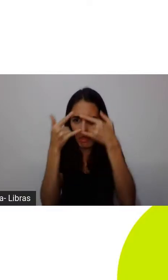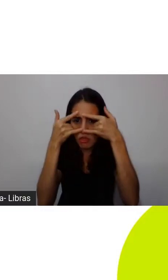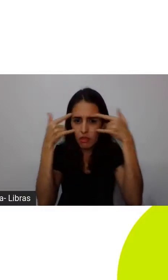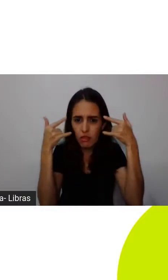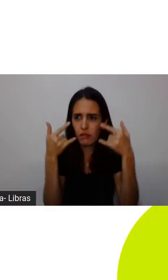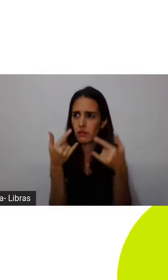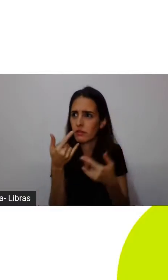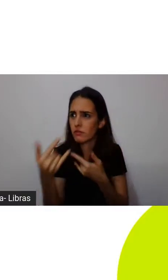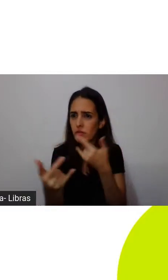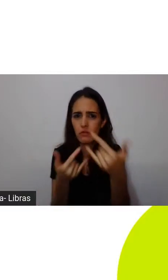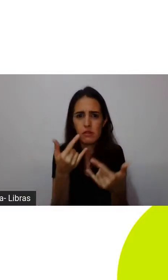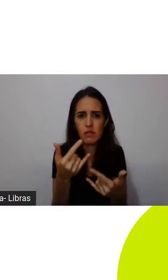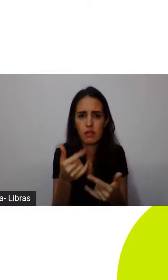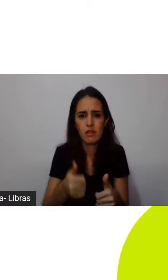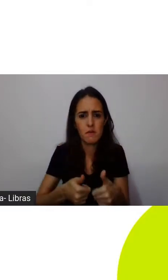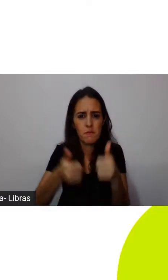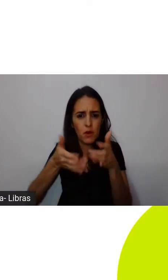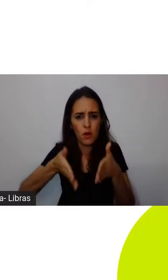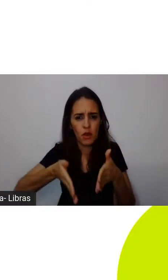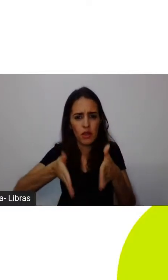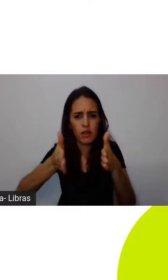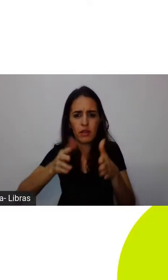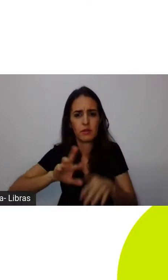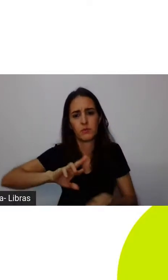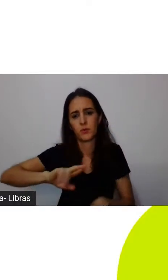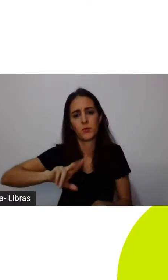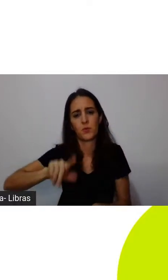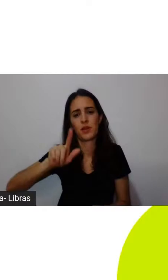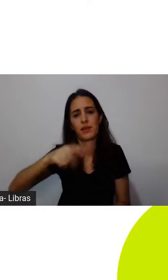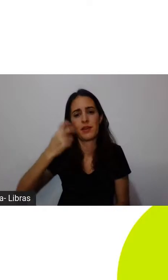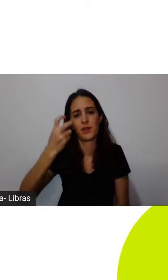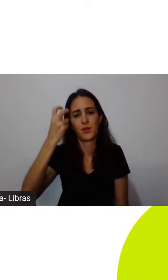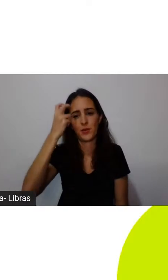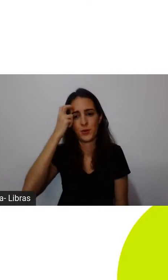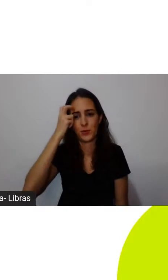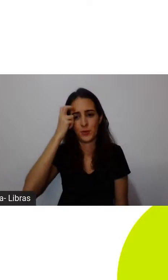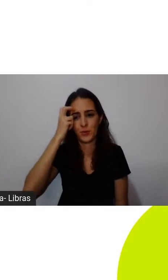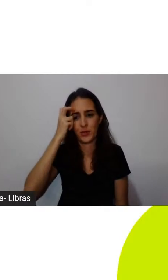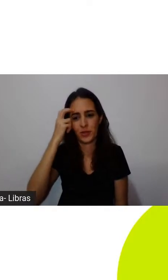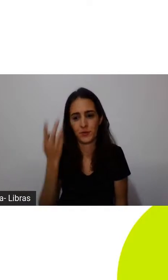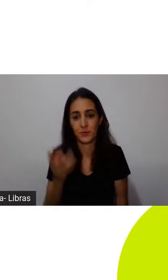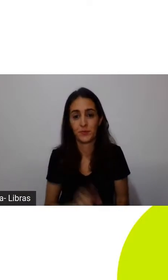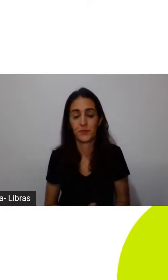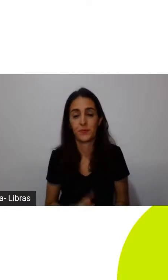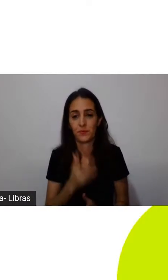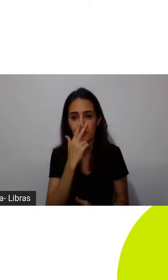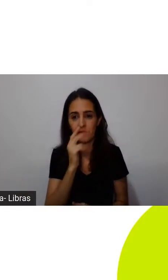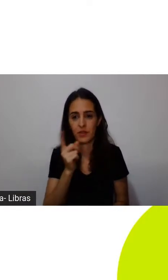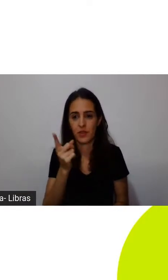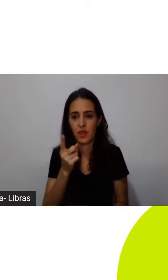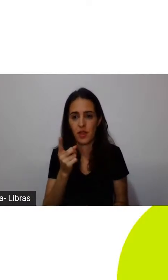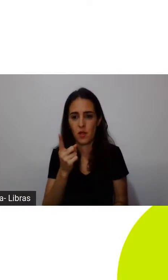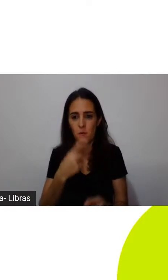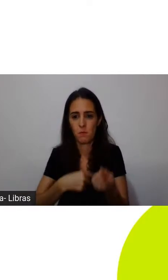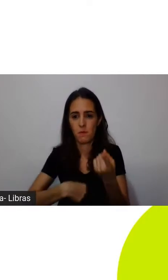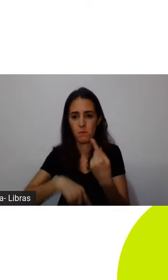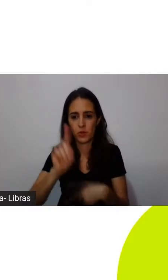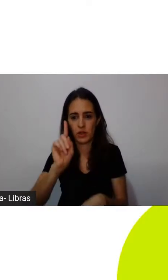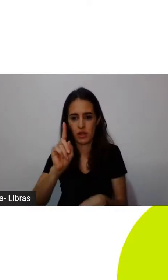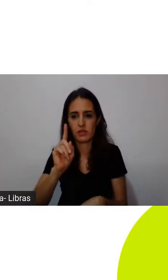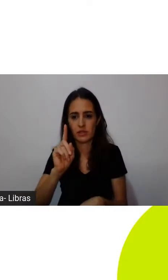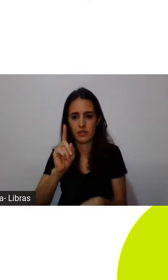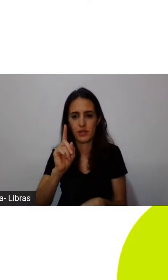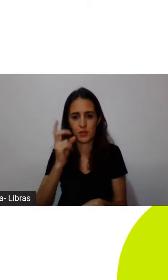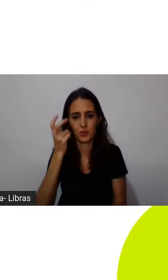e isso é um viés absolutamente cultural. então seria uma mudança de cultura para repensar esse